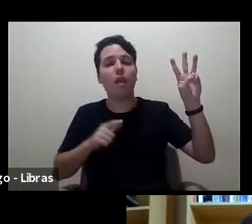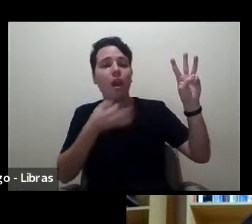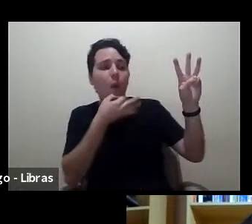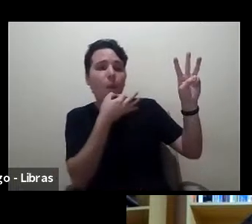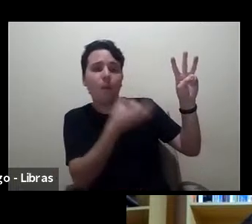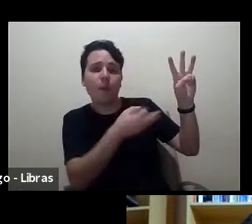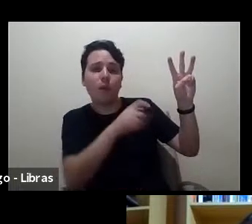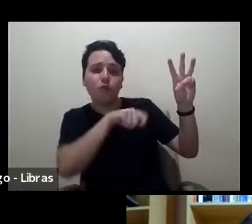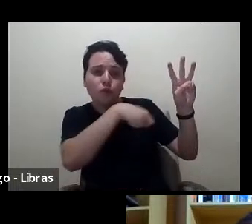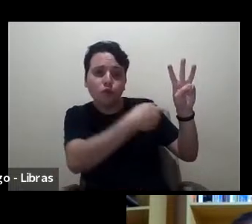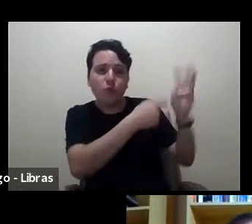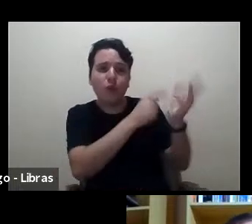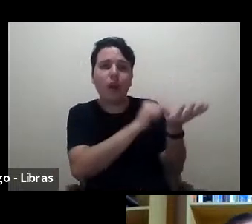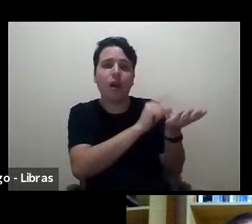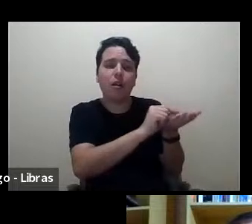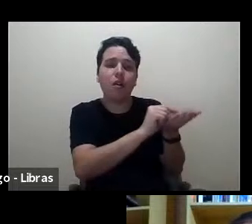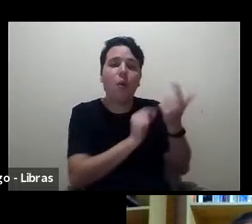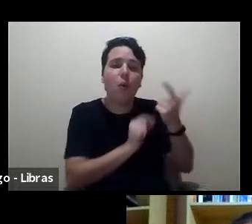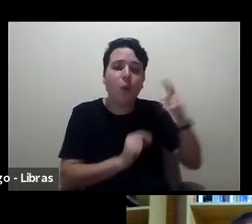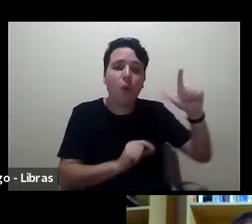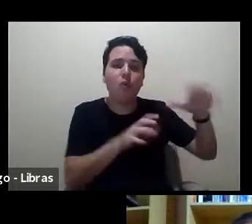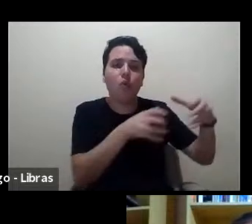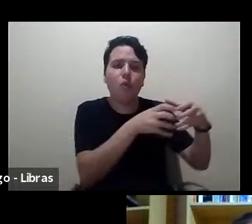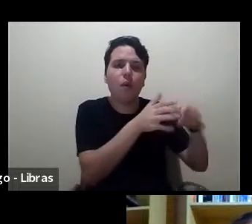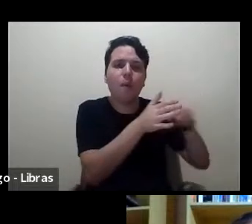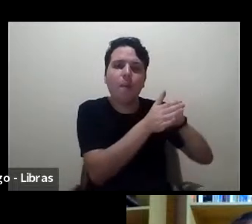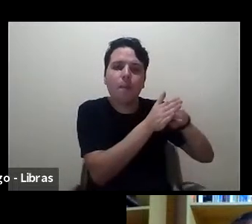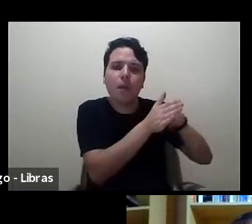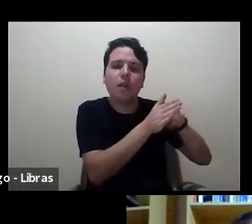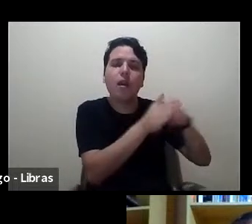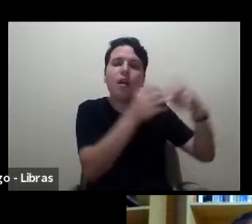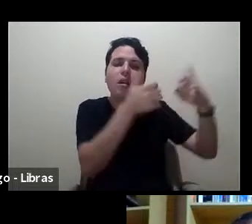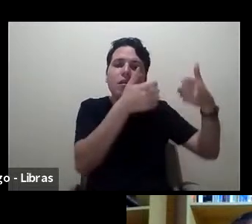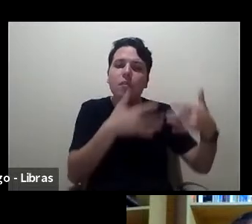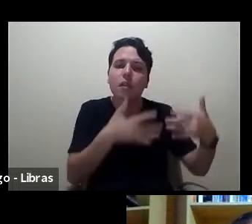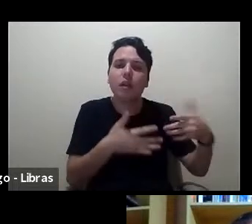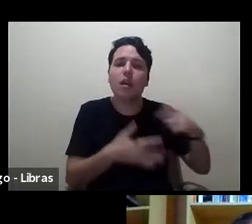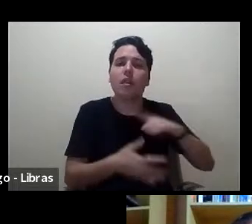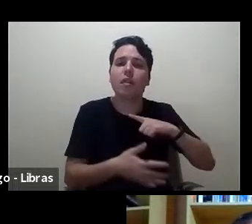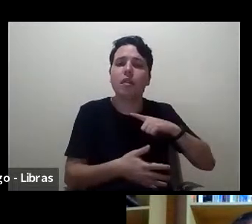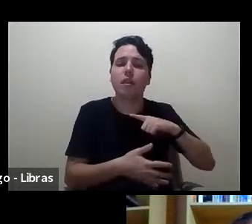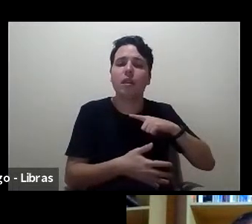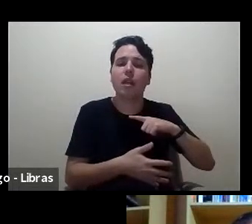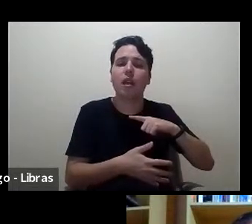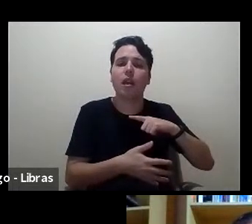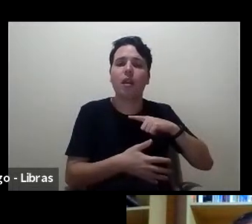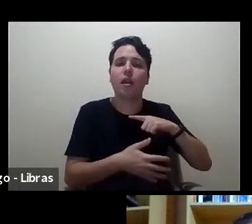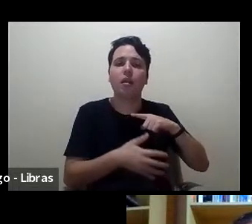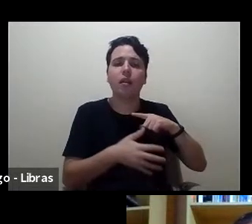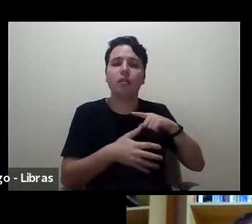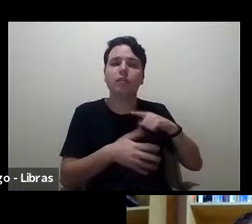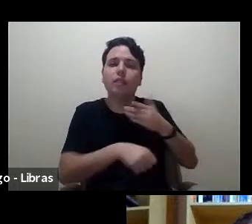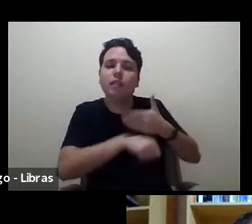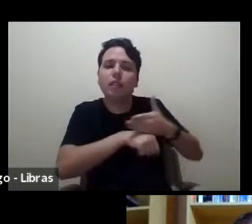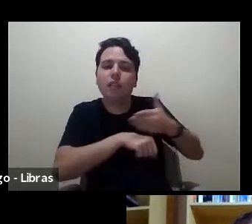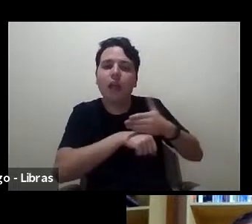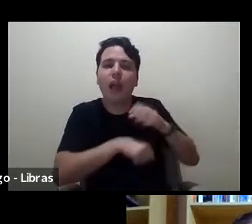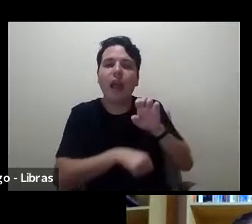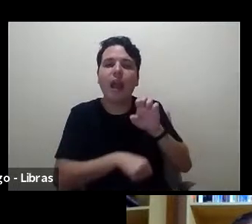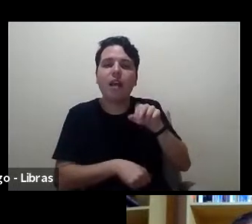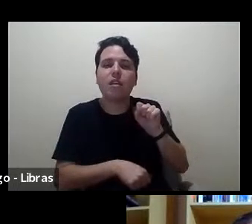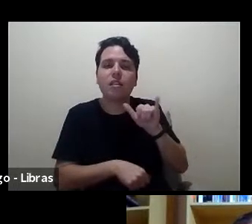artigo um outro grupo de pesquisa diz que está fazendo ensaios nesse sentido mas que os resultados